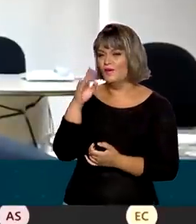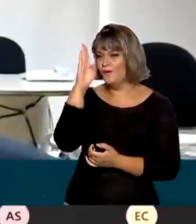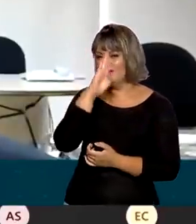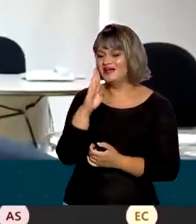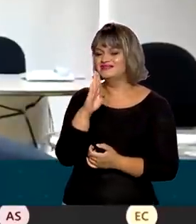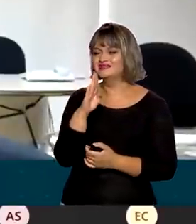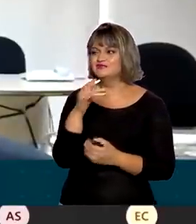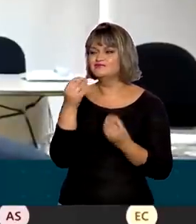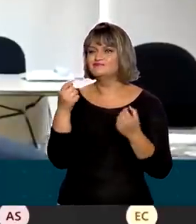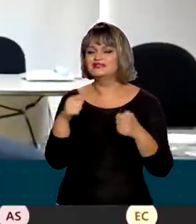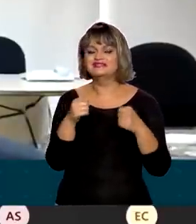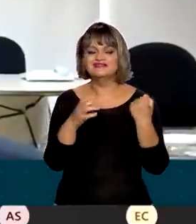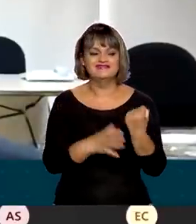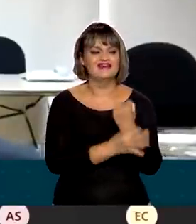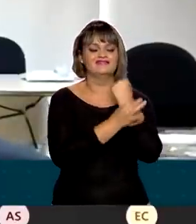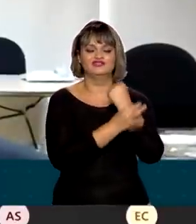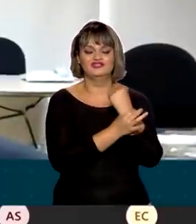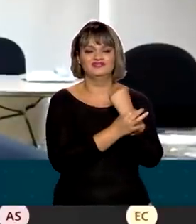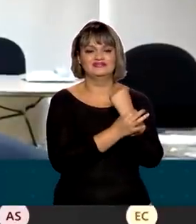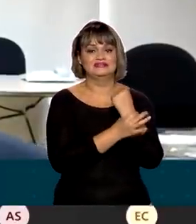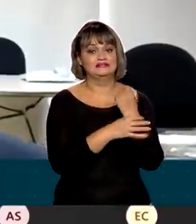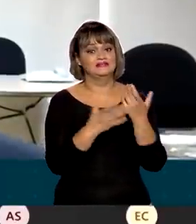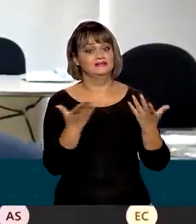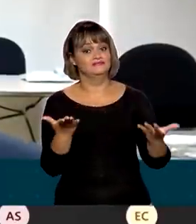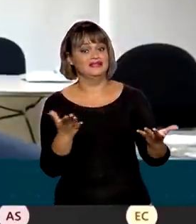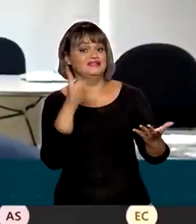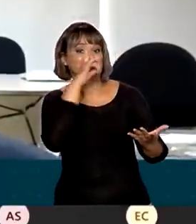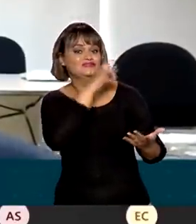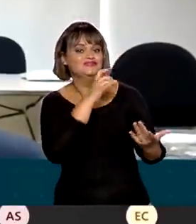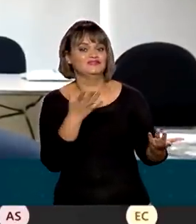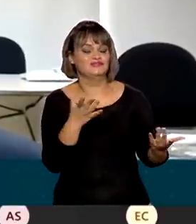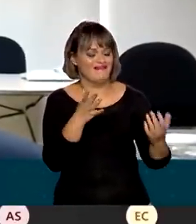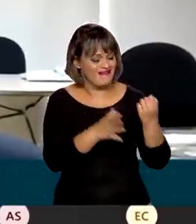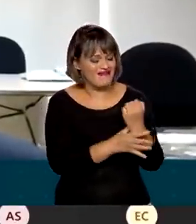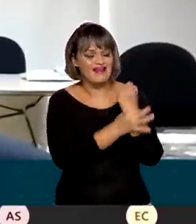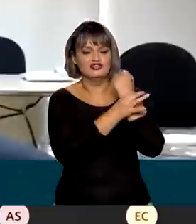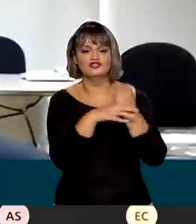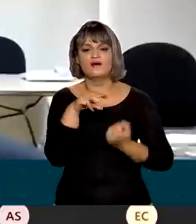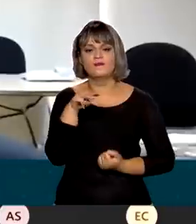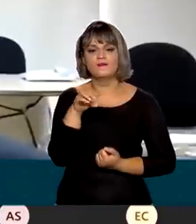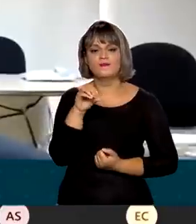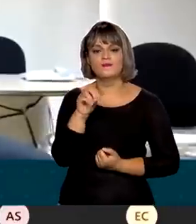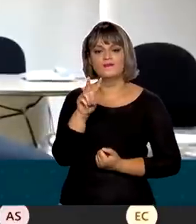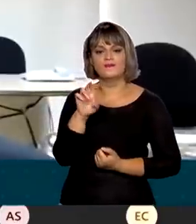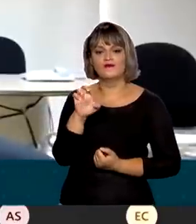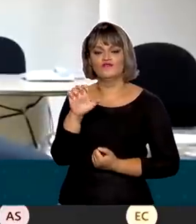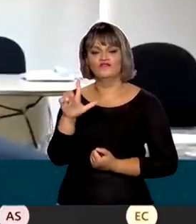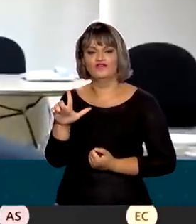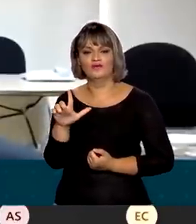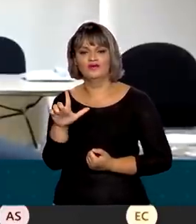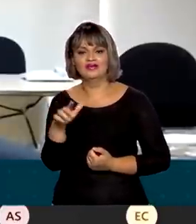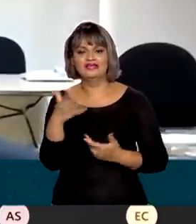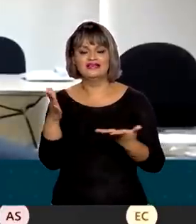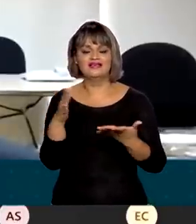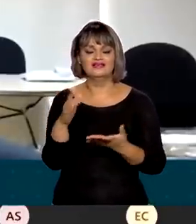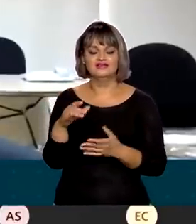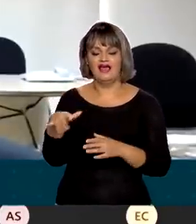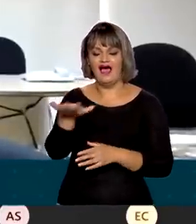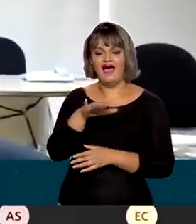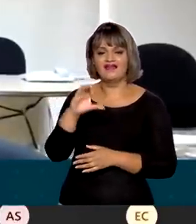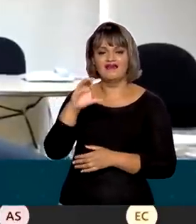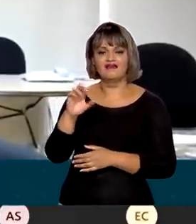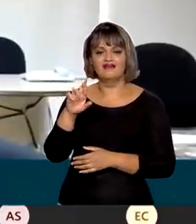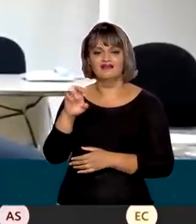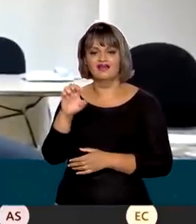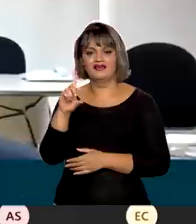uso de garantias móveis. E como é difícil usar garantias móveis, o canal de crédito fica debilitado. E